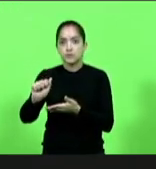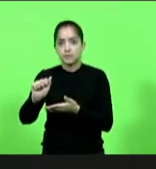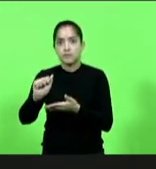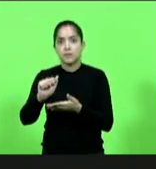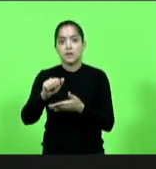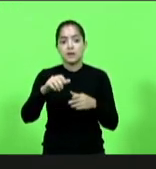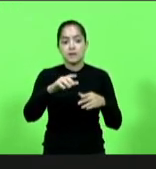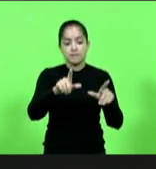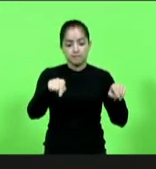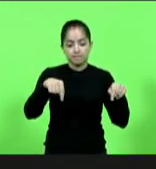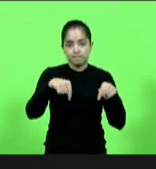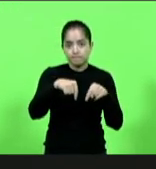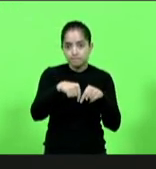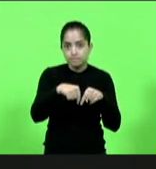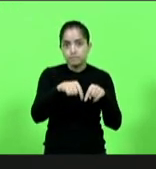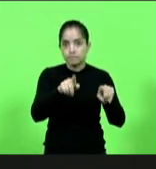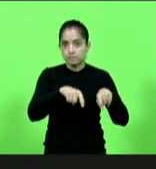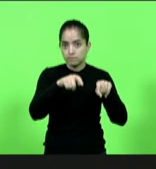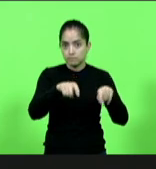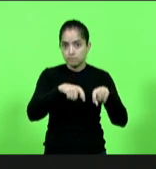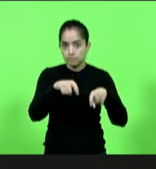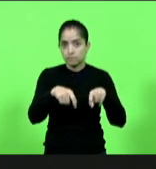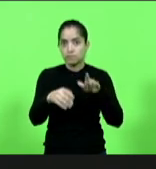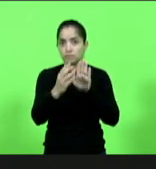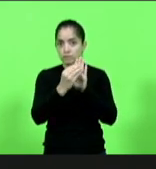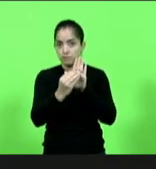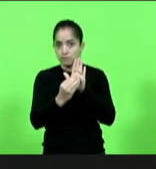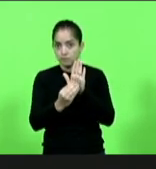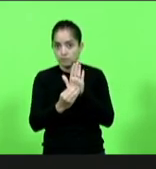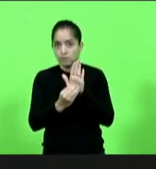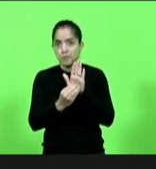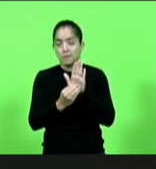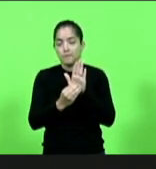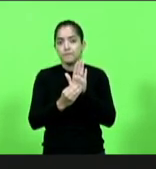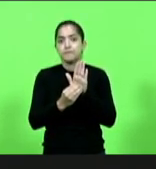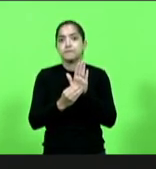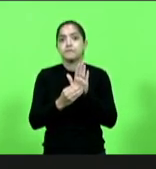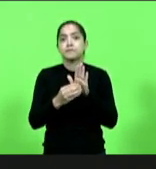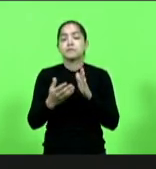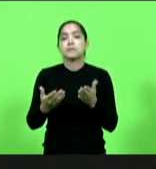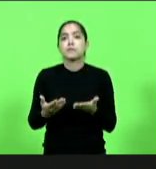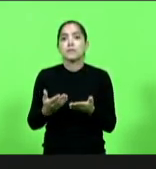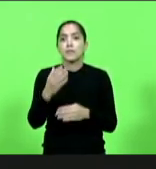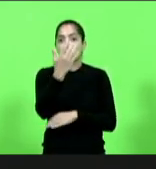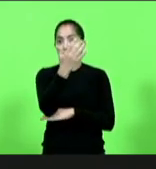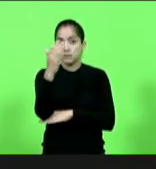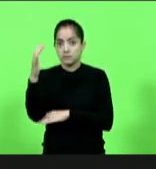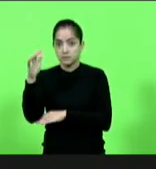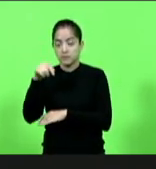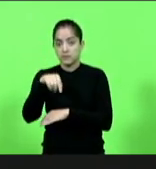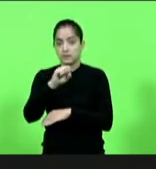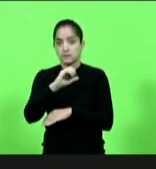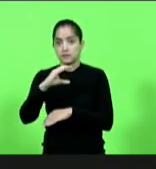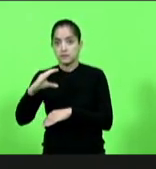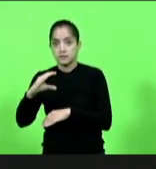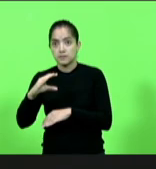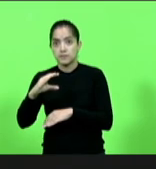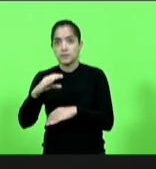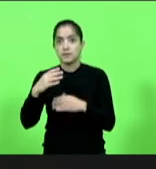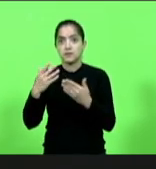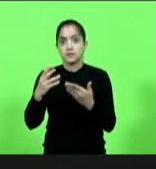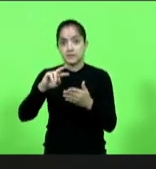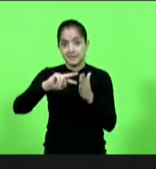propriedades rurais inseridas no IBAMA, inseridas ao bioma, aliás, da Mata Atlântica, que no caso de Santa Catarina, significa praticamente